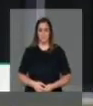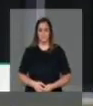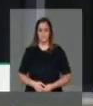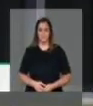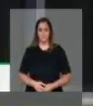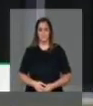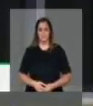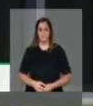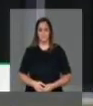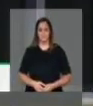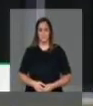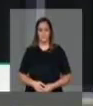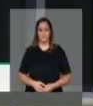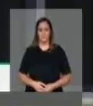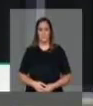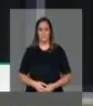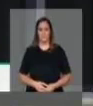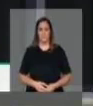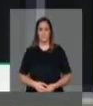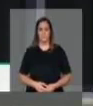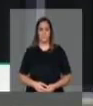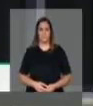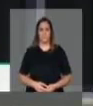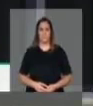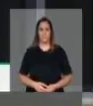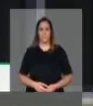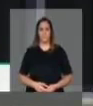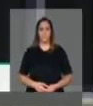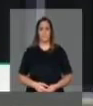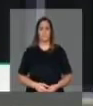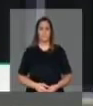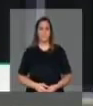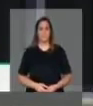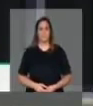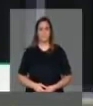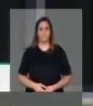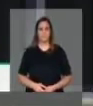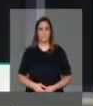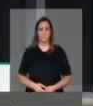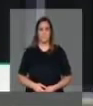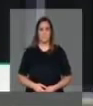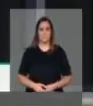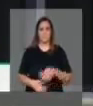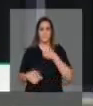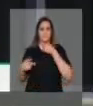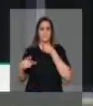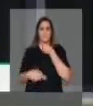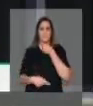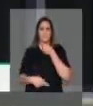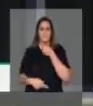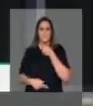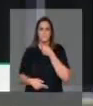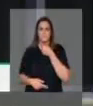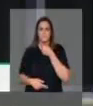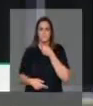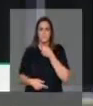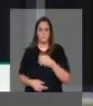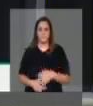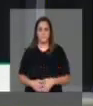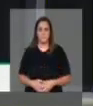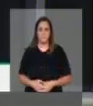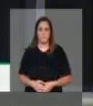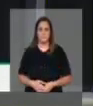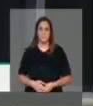Como atuação... Entre homens e mulheres. Em que ficam uns, de um lado, os